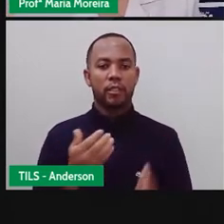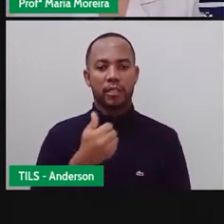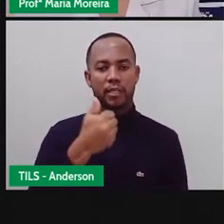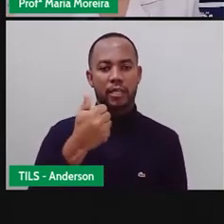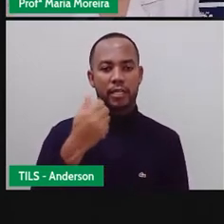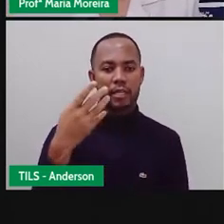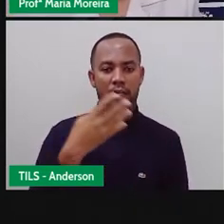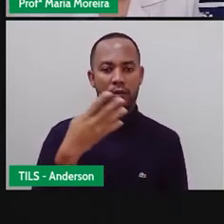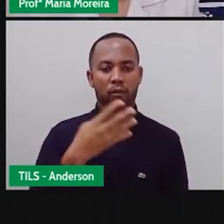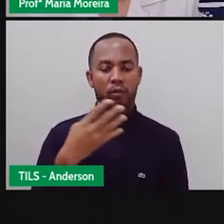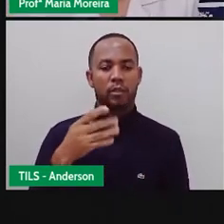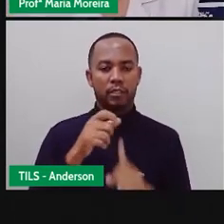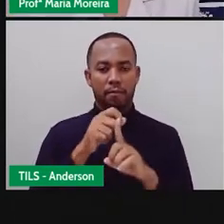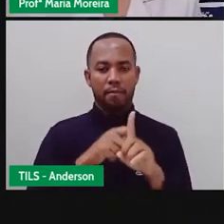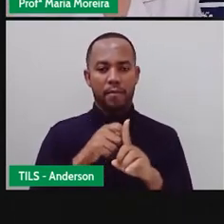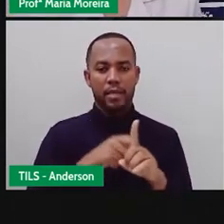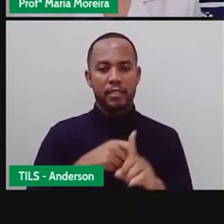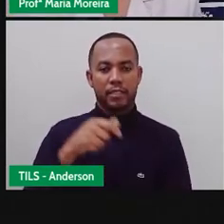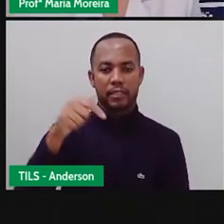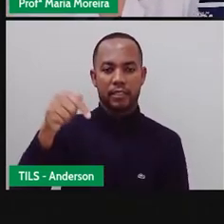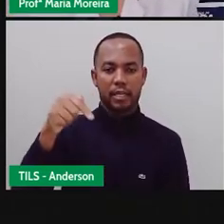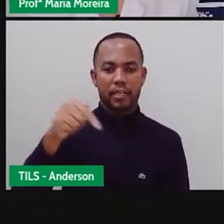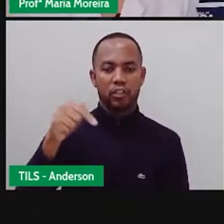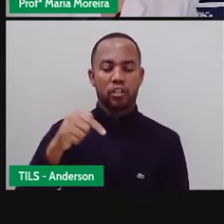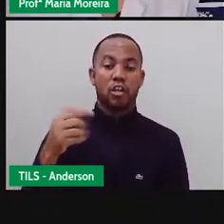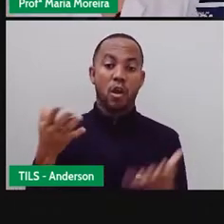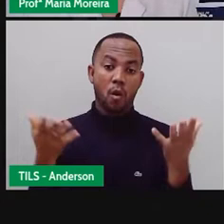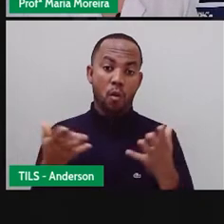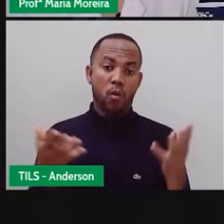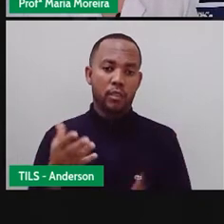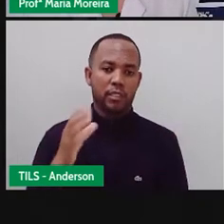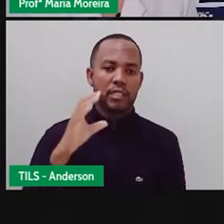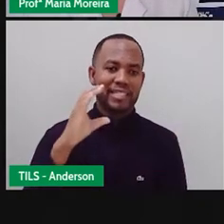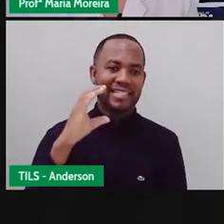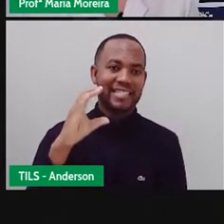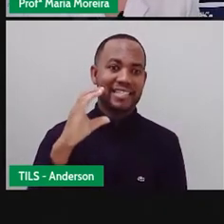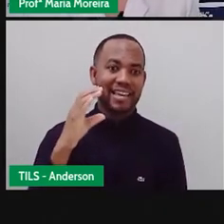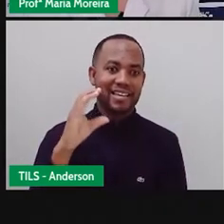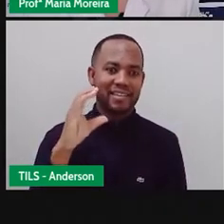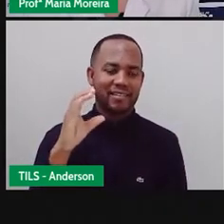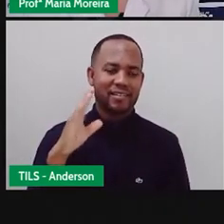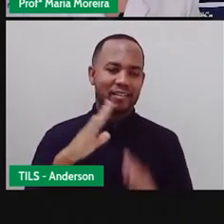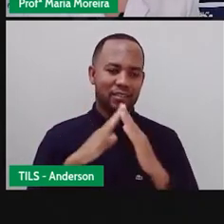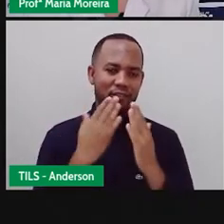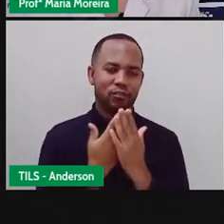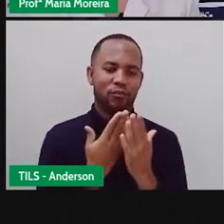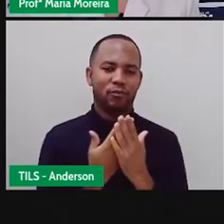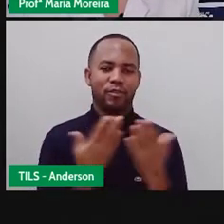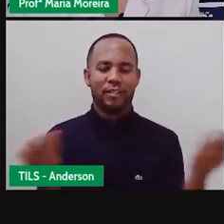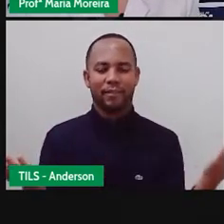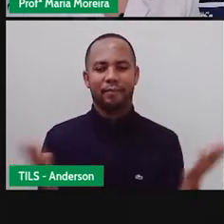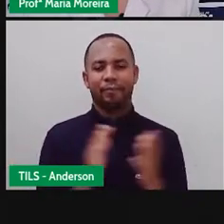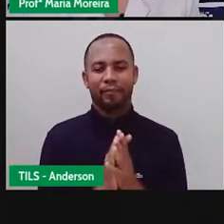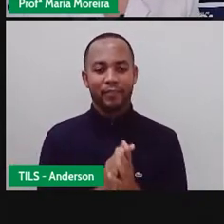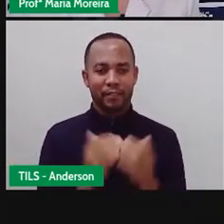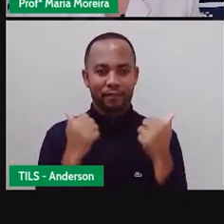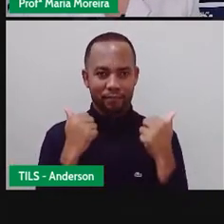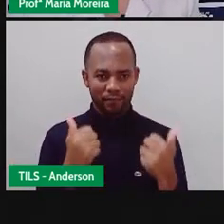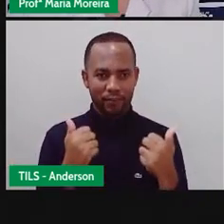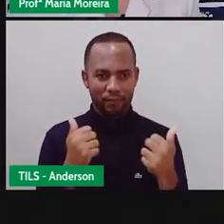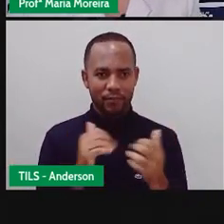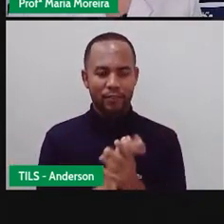interdisciplinar terceiro ano, ciências humanas. Pró Maria e Anderson aqui com